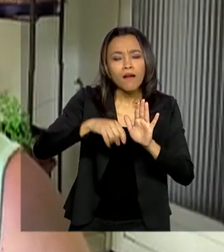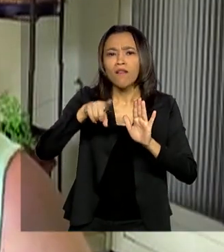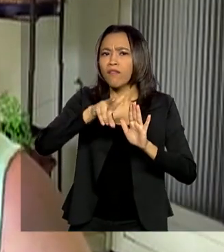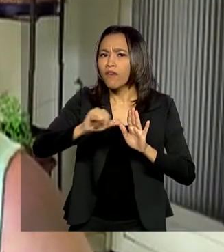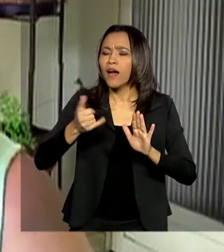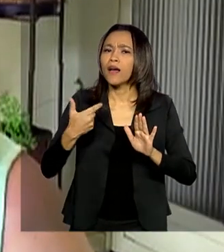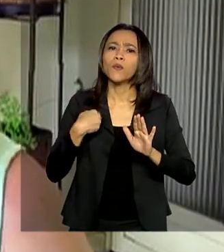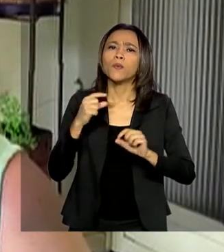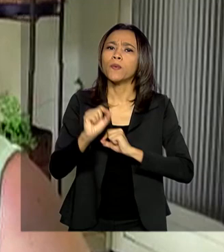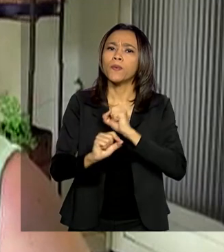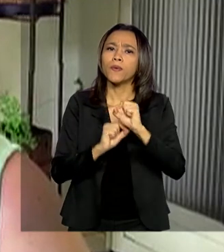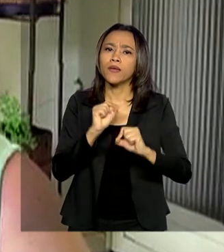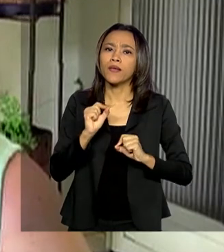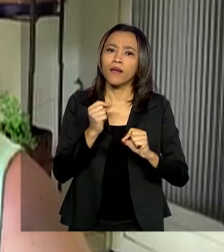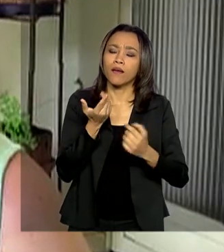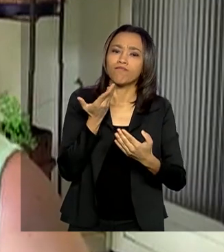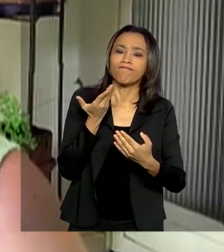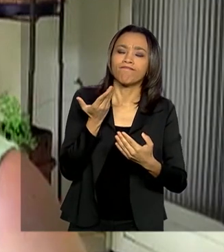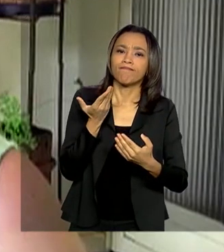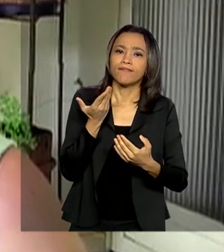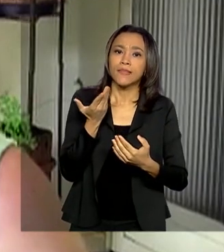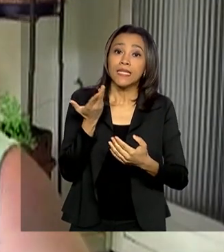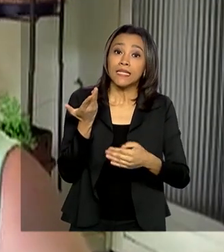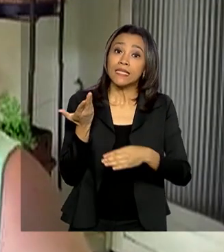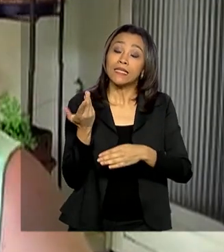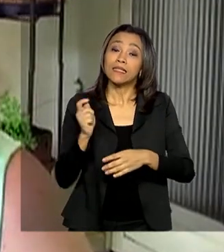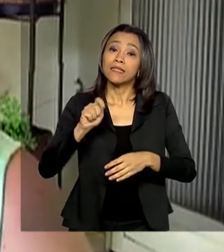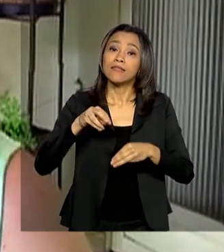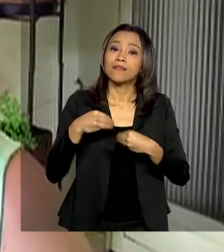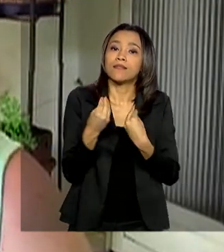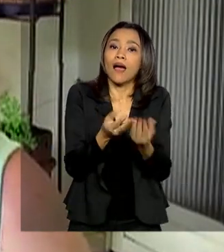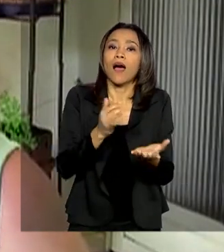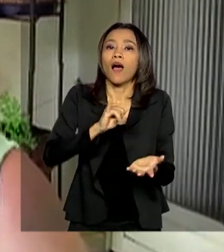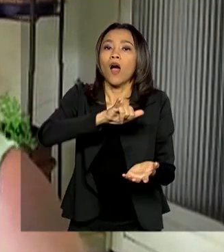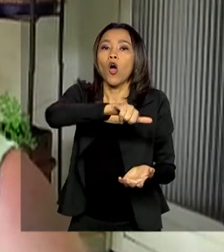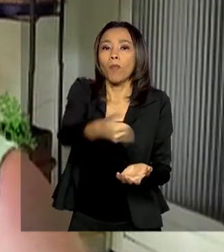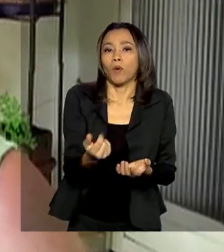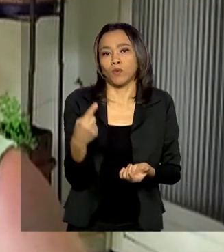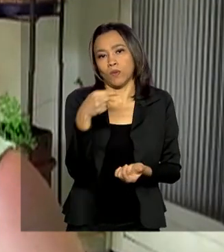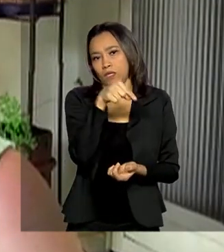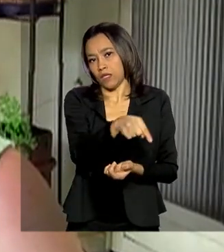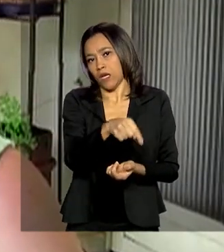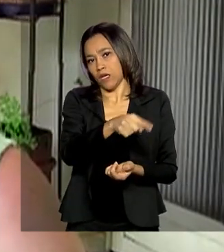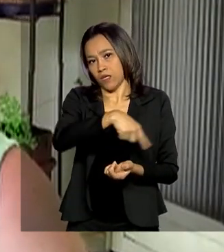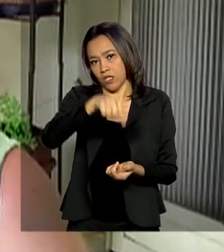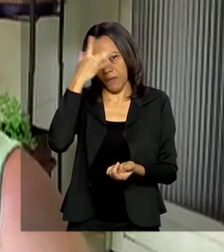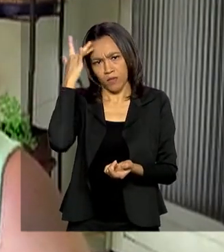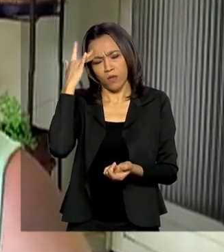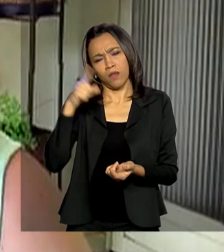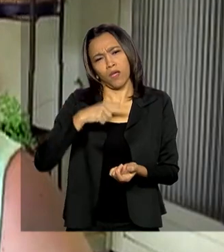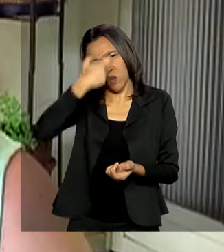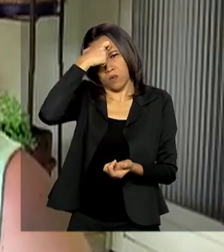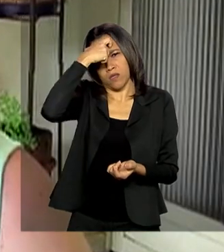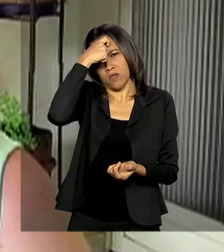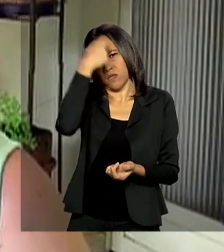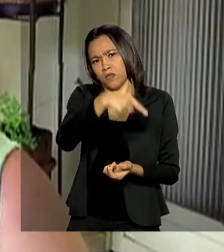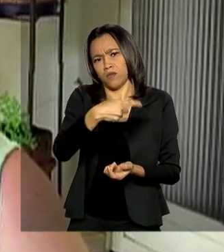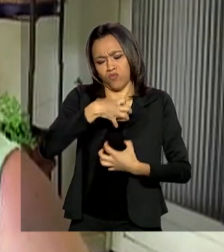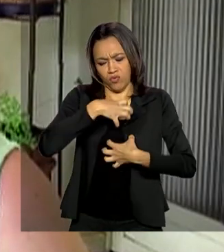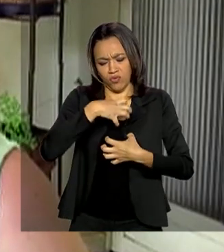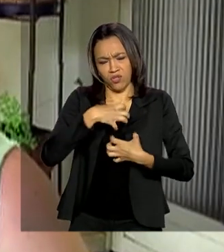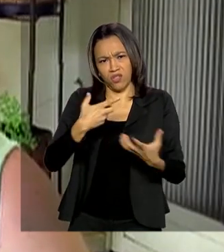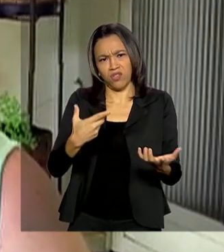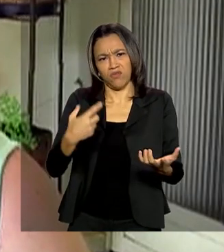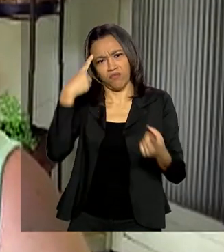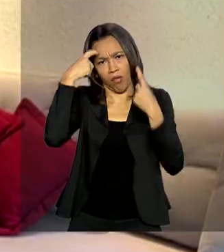agressor que vai ter oportunidade de ter uma conscientização maior dos seus atos, das